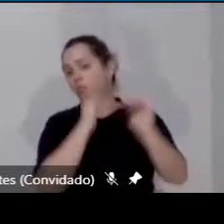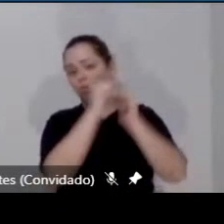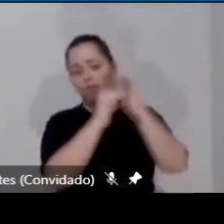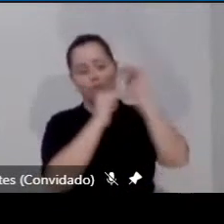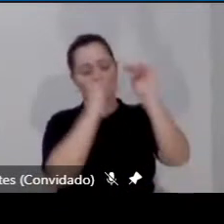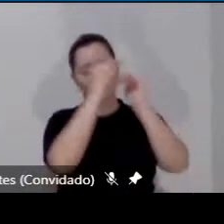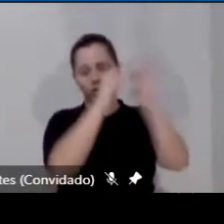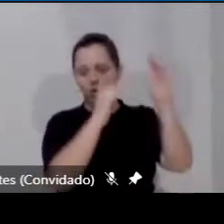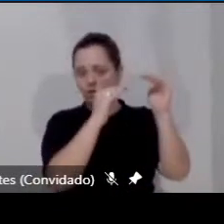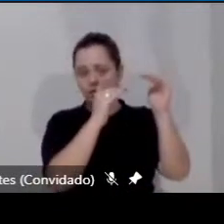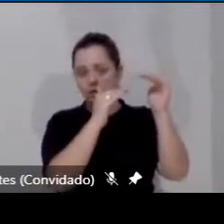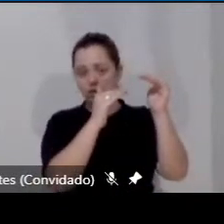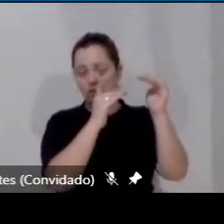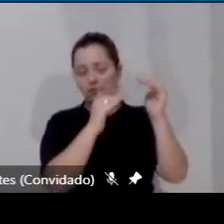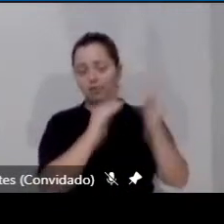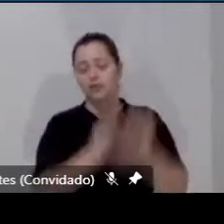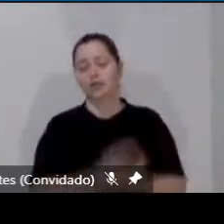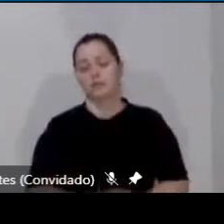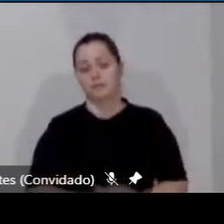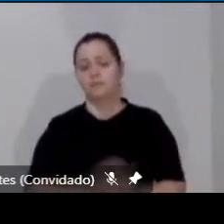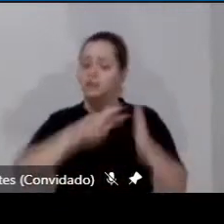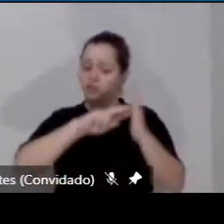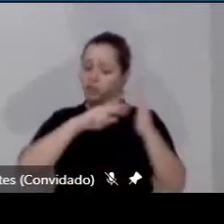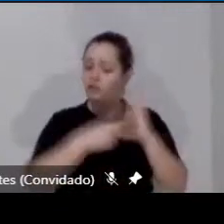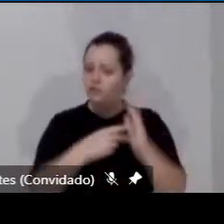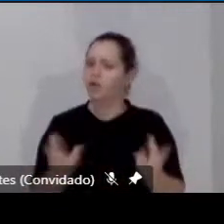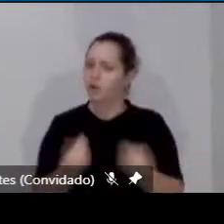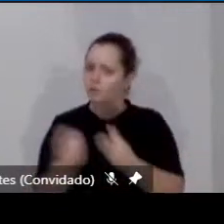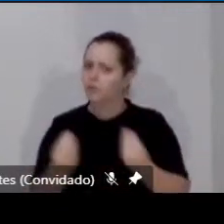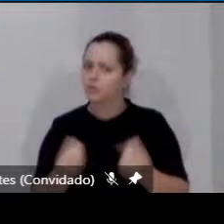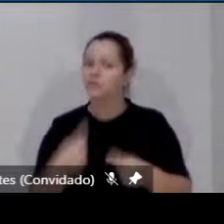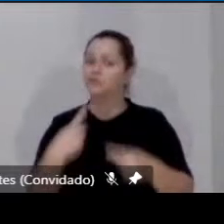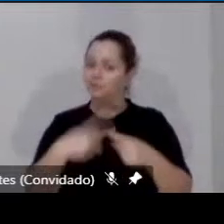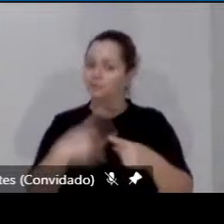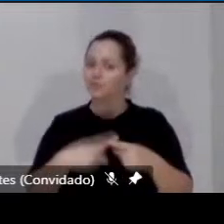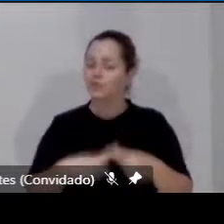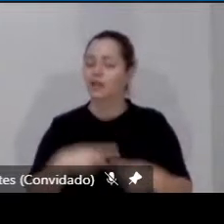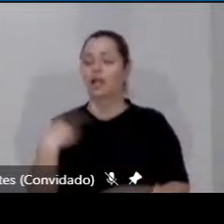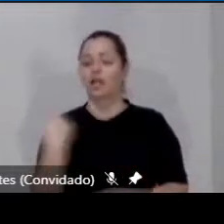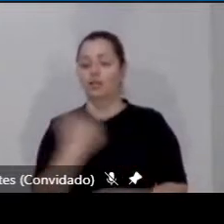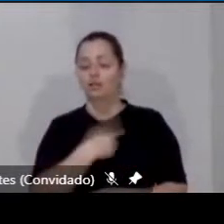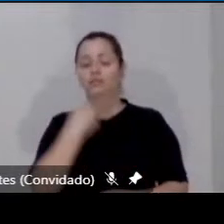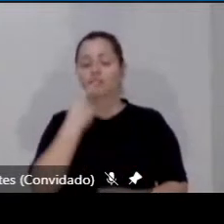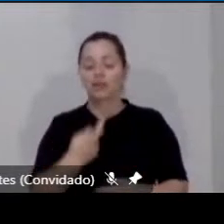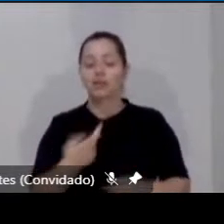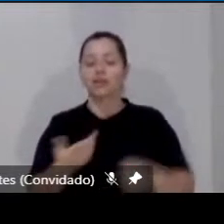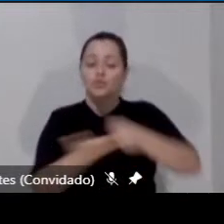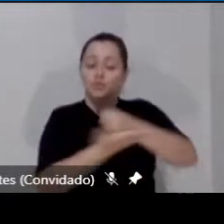motorizados é muito significativa. Por quê? Porque nós estamos falando de estruturas urbanas, de